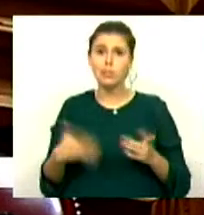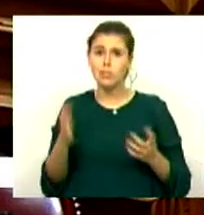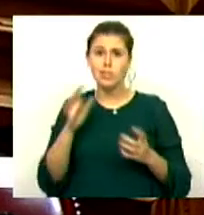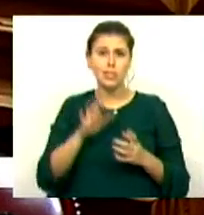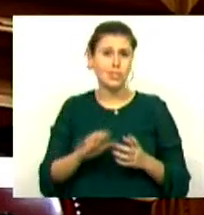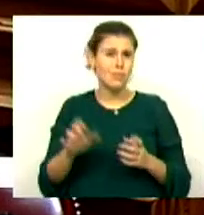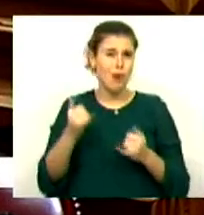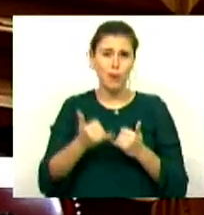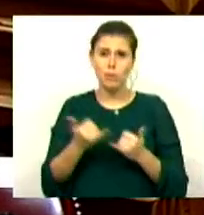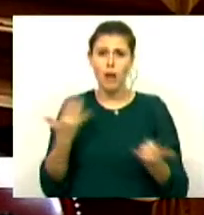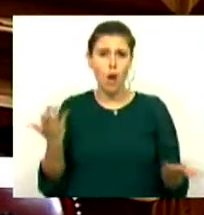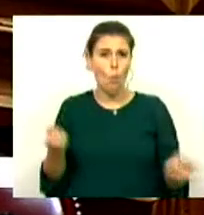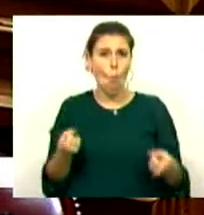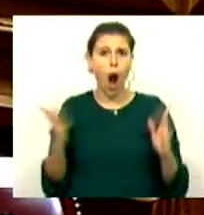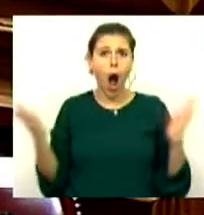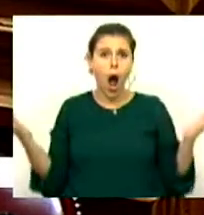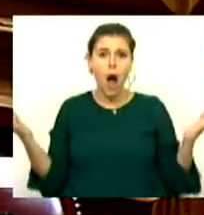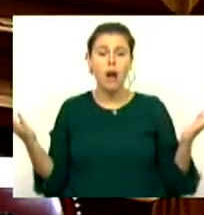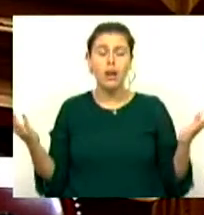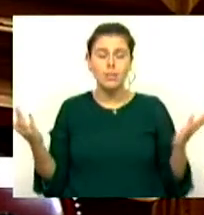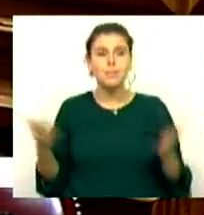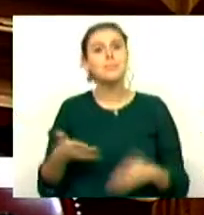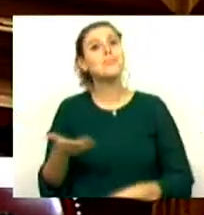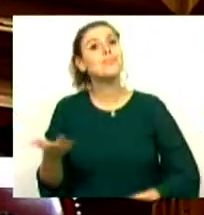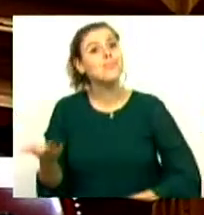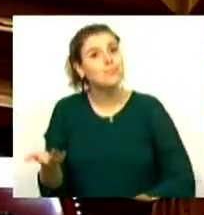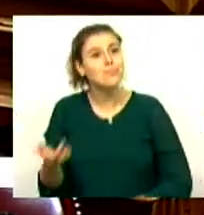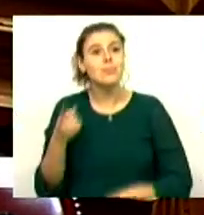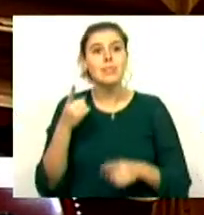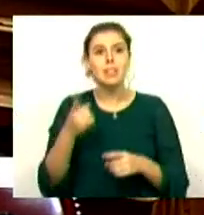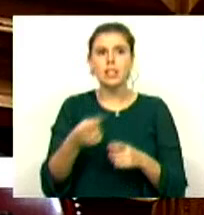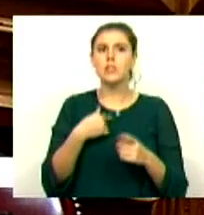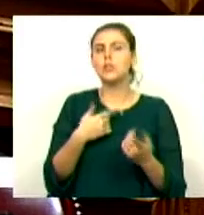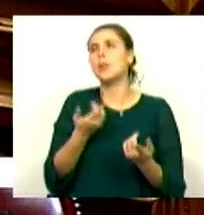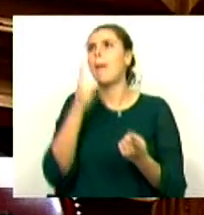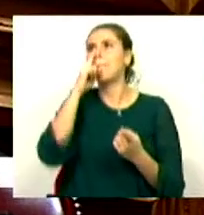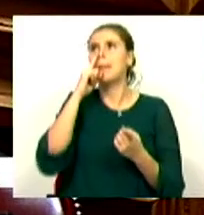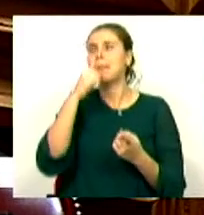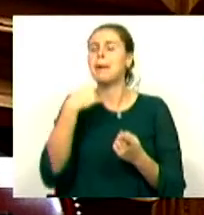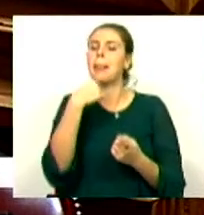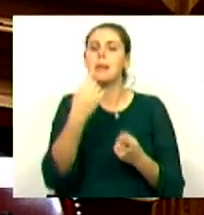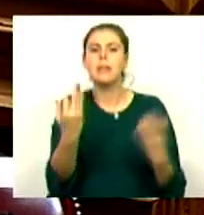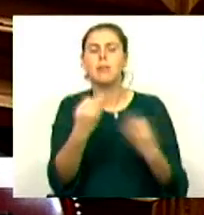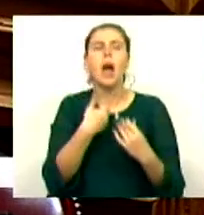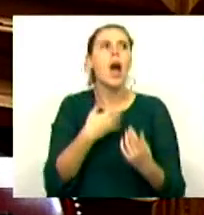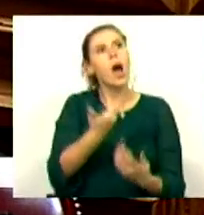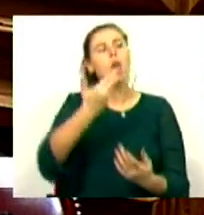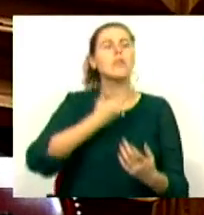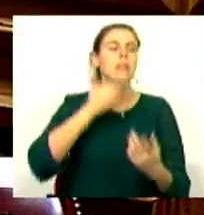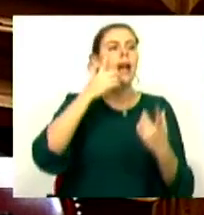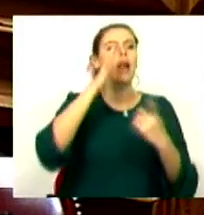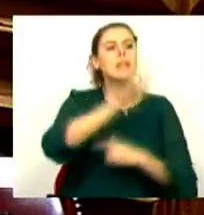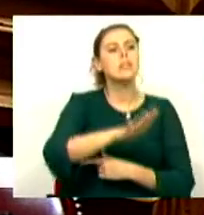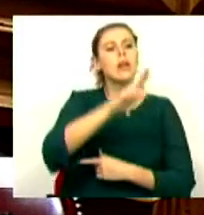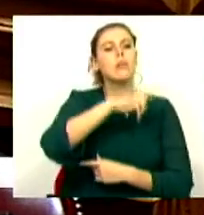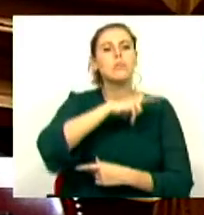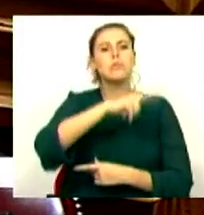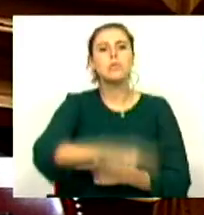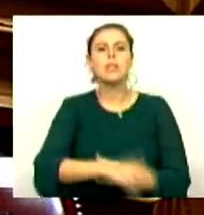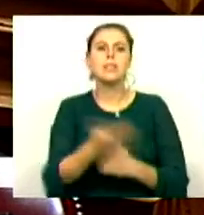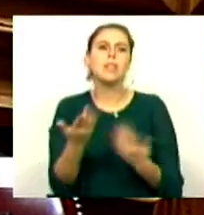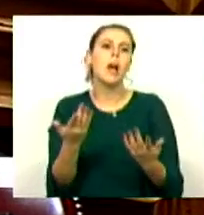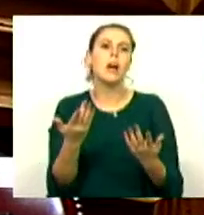forma automática. E, portanto, é uma falácia dizer que o Direito da Nacionalidade Portuguesa